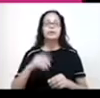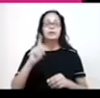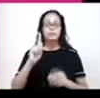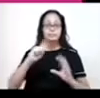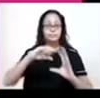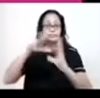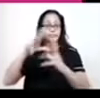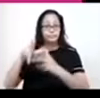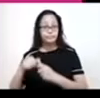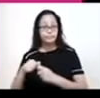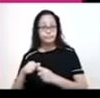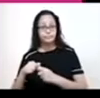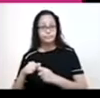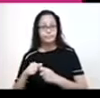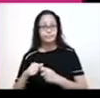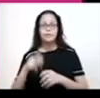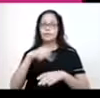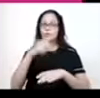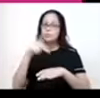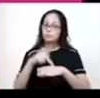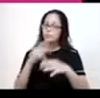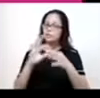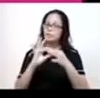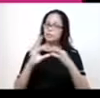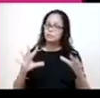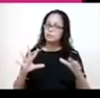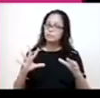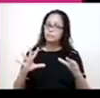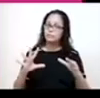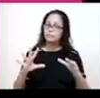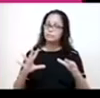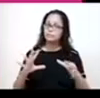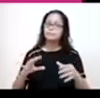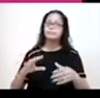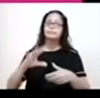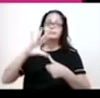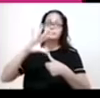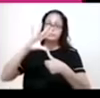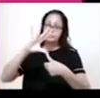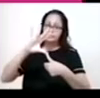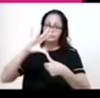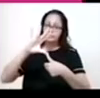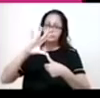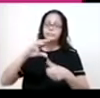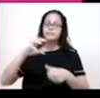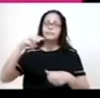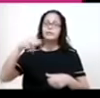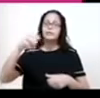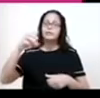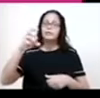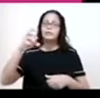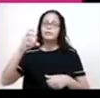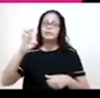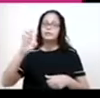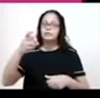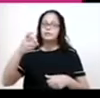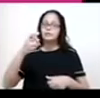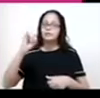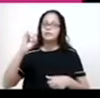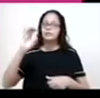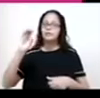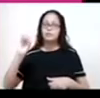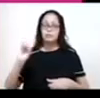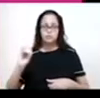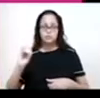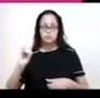geográfica. Olha só. Países independentes. América do Norte. Nós temos o México, que pertence à